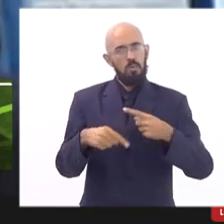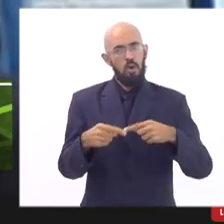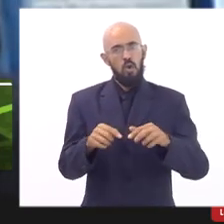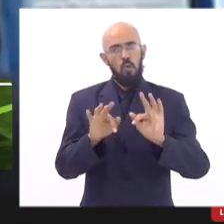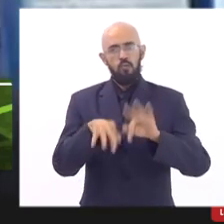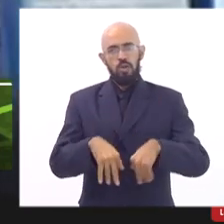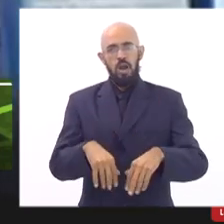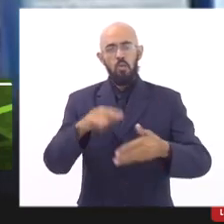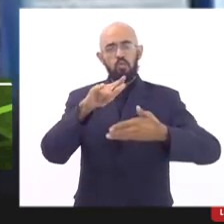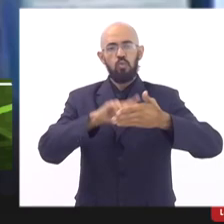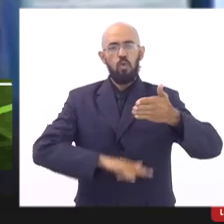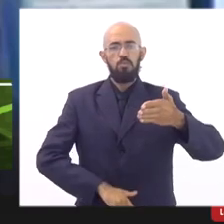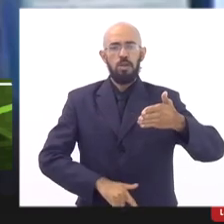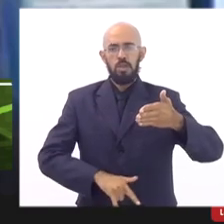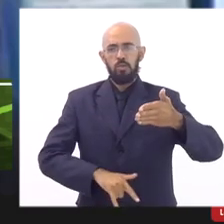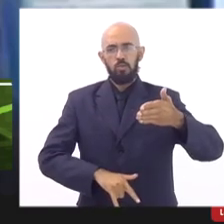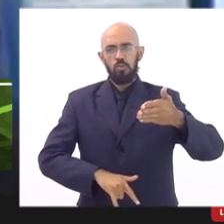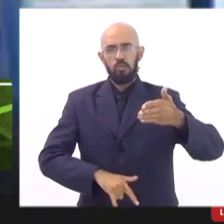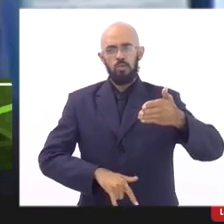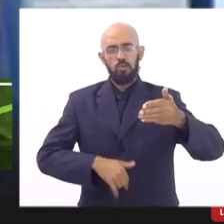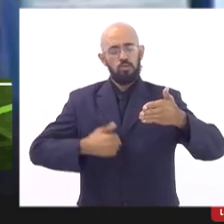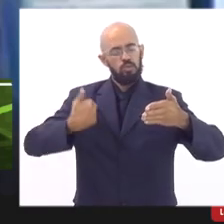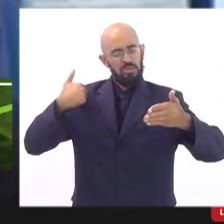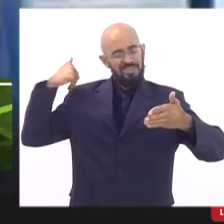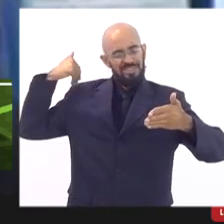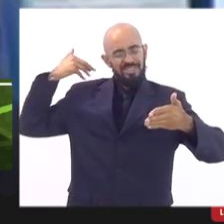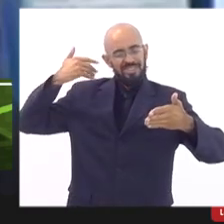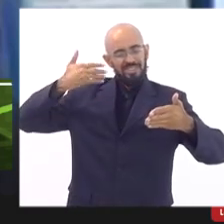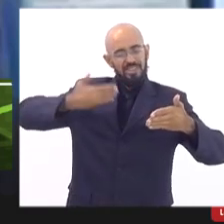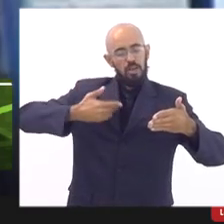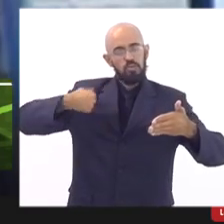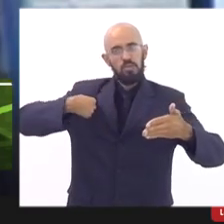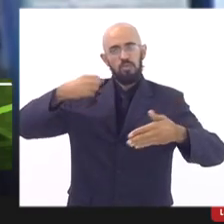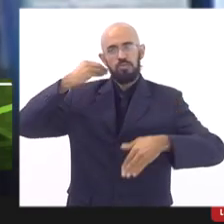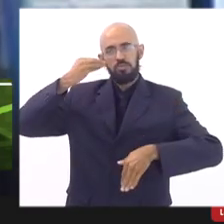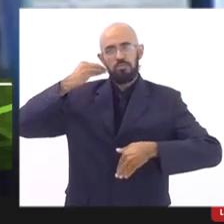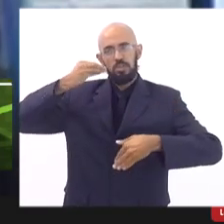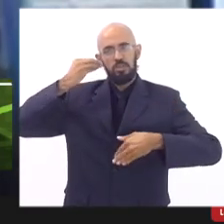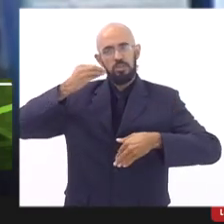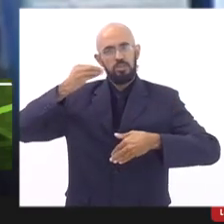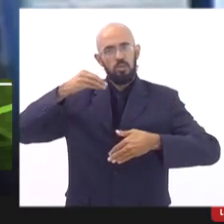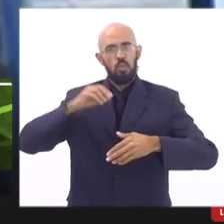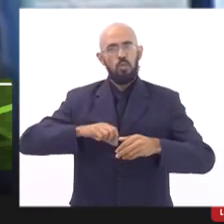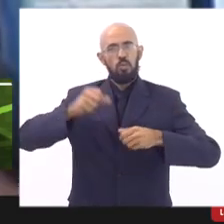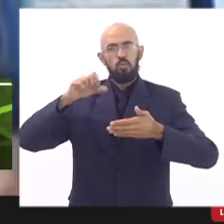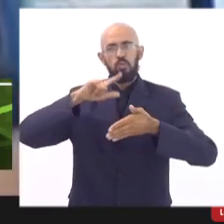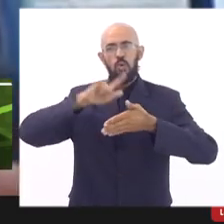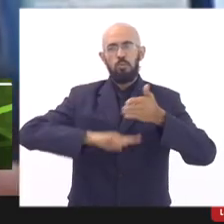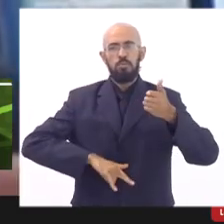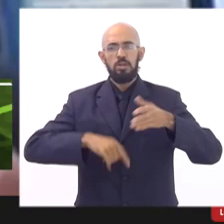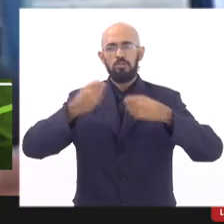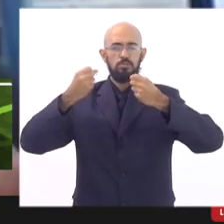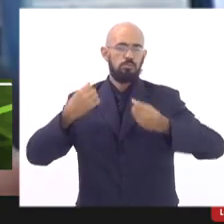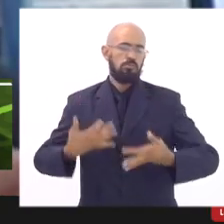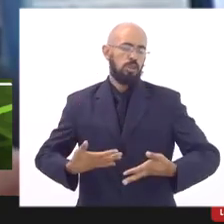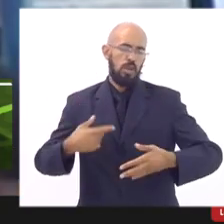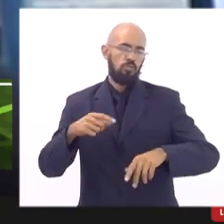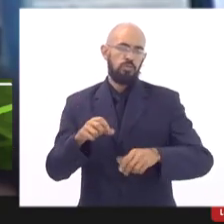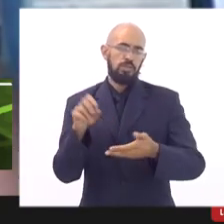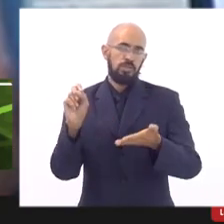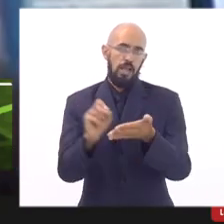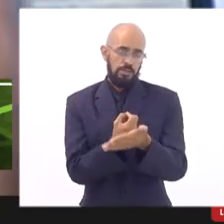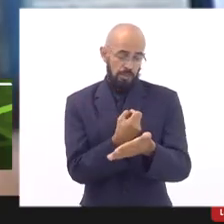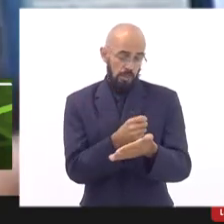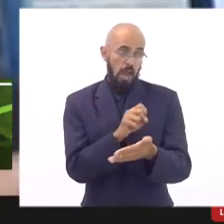ano letivo ao longo de todos esses anos algum tipo de adendo algum tipo de ajuste dizendo olha vocês assinaram esse